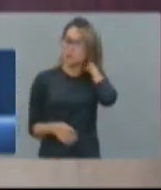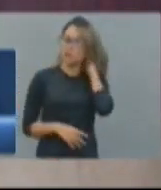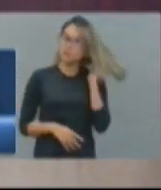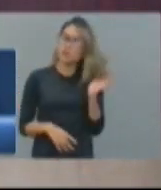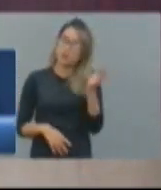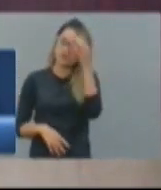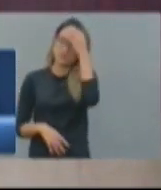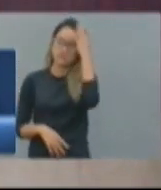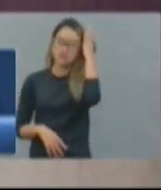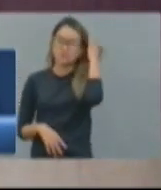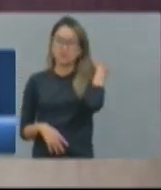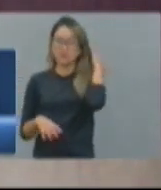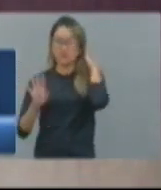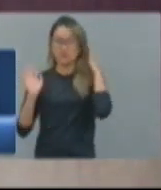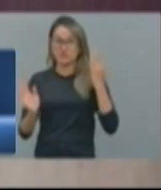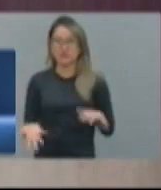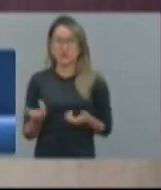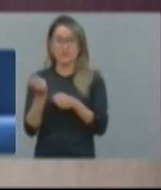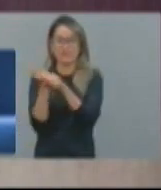há muitos anos.